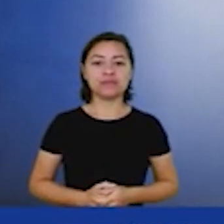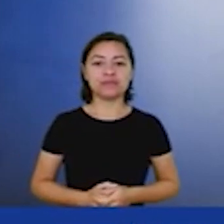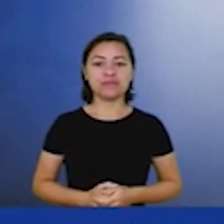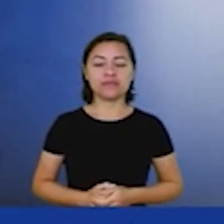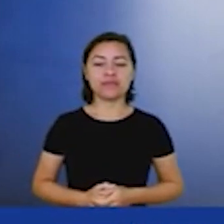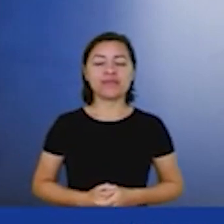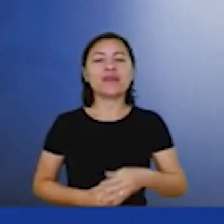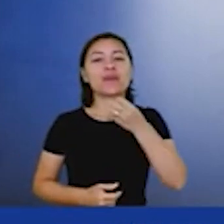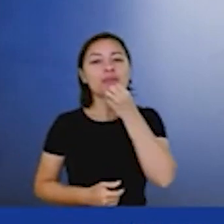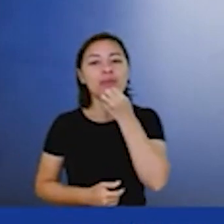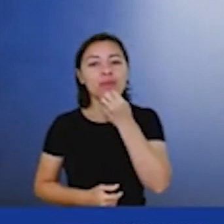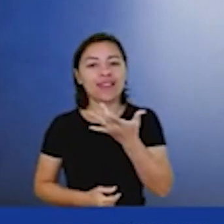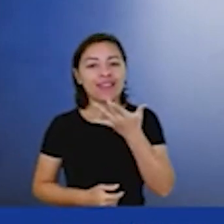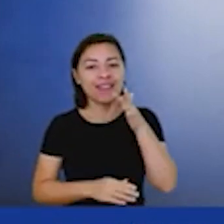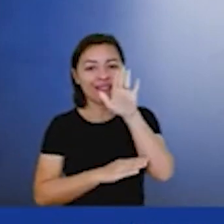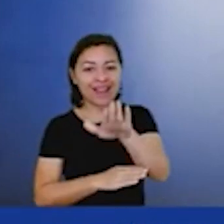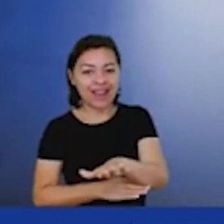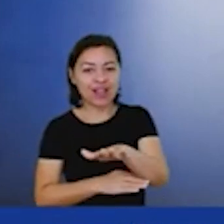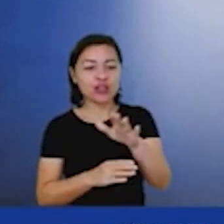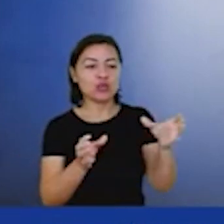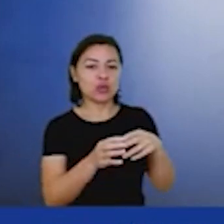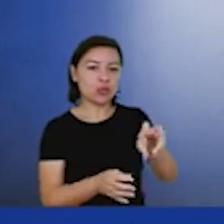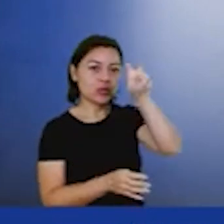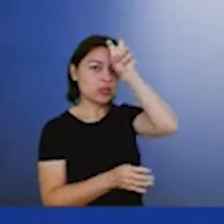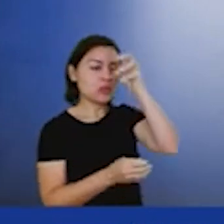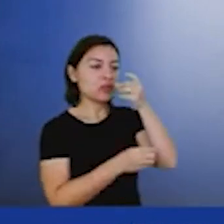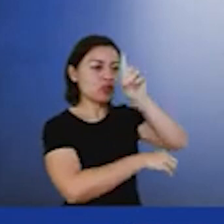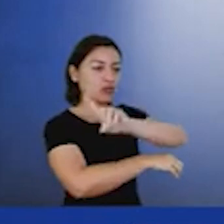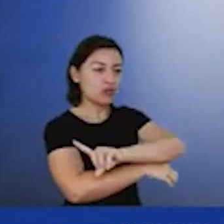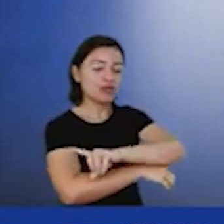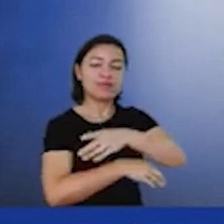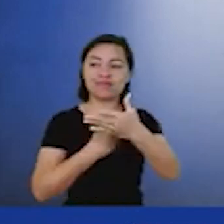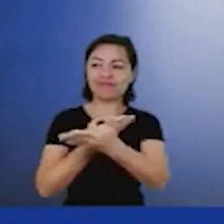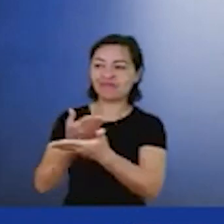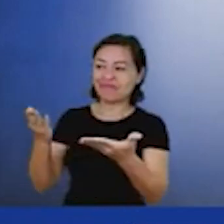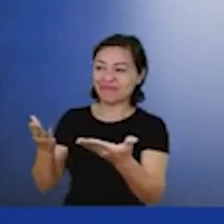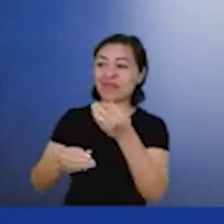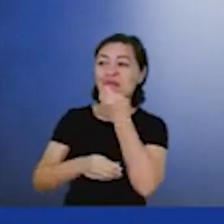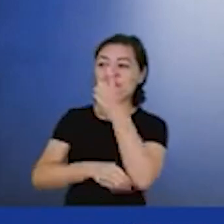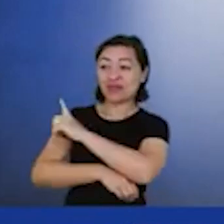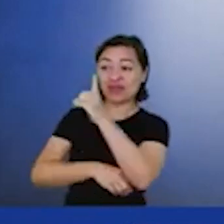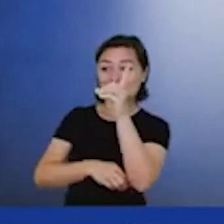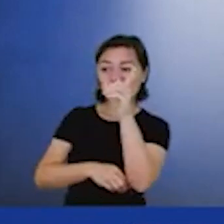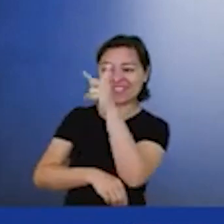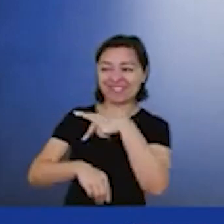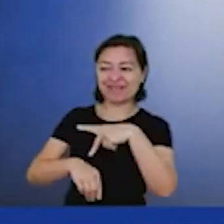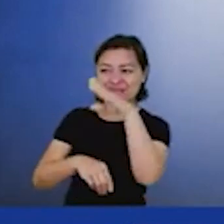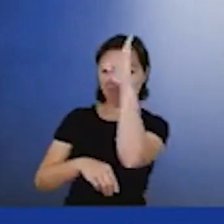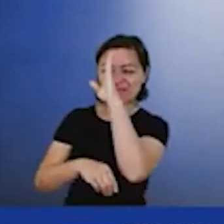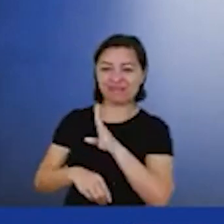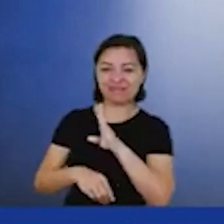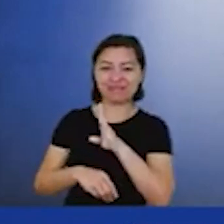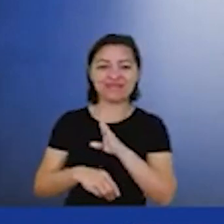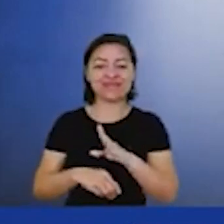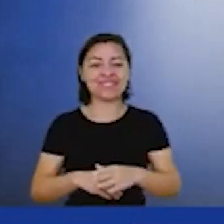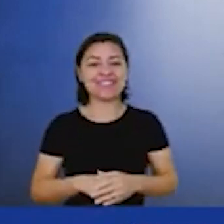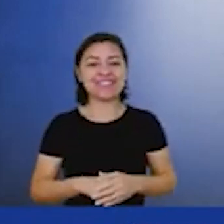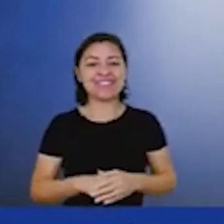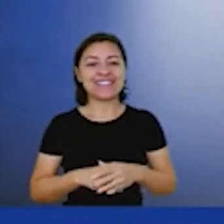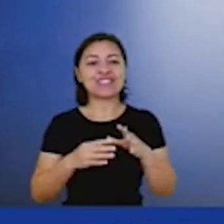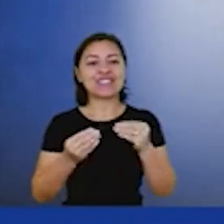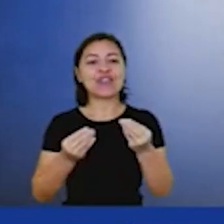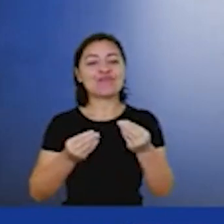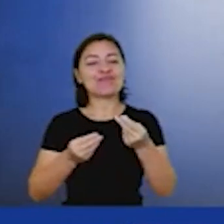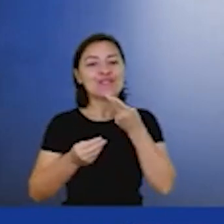Boa tarde, pessoal do Egito, bom dia. Pessoal do Brasil, assim, primeiro registrar aqui o prazer de estar ao lado do